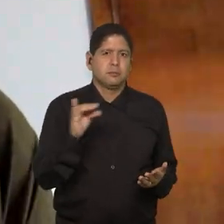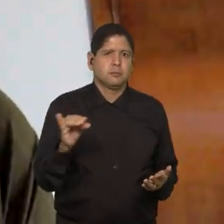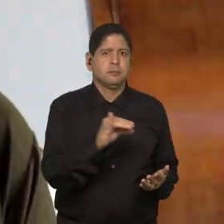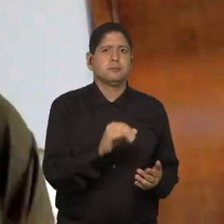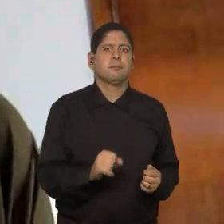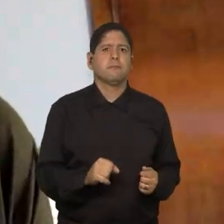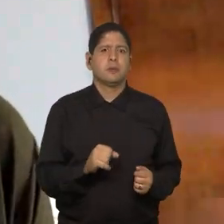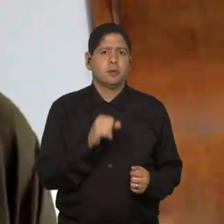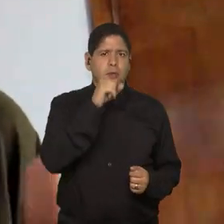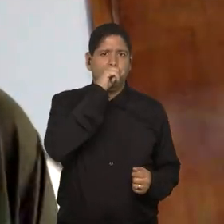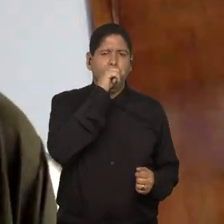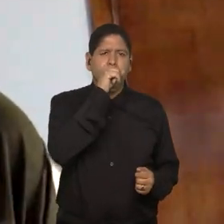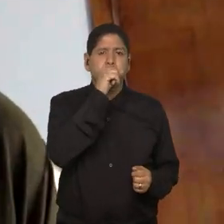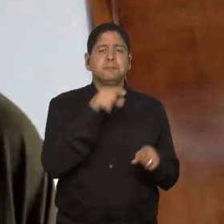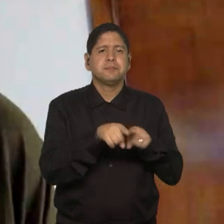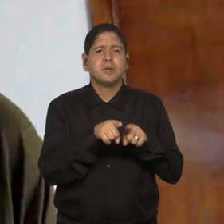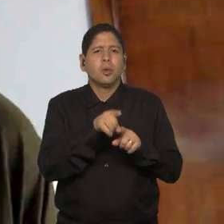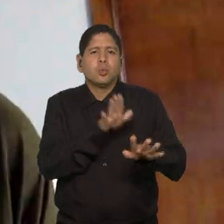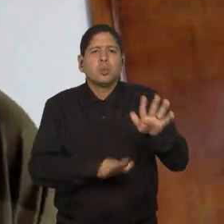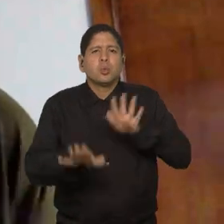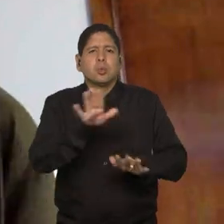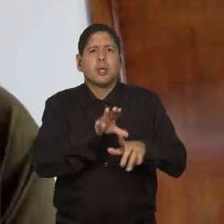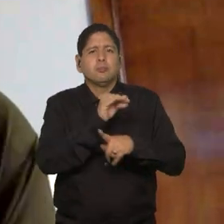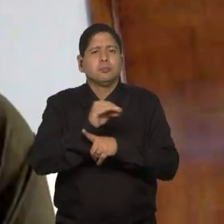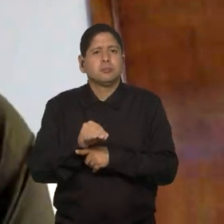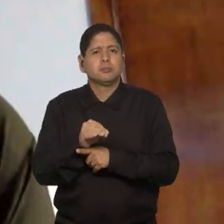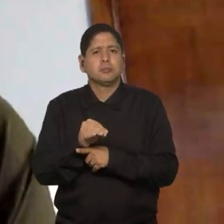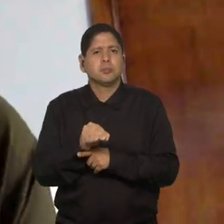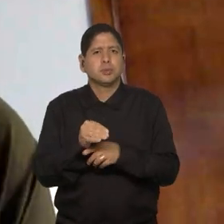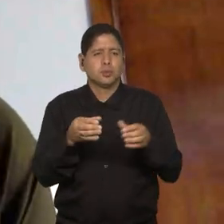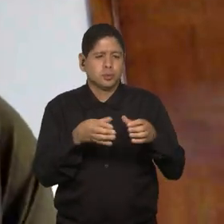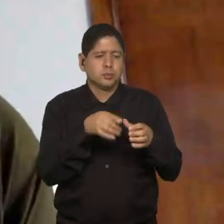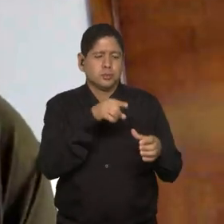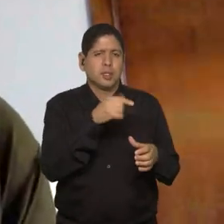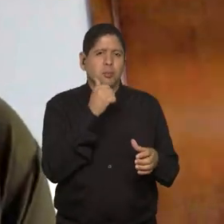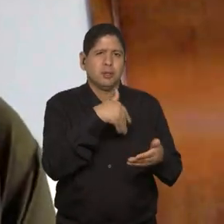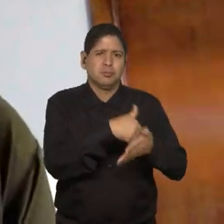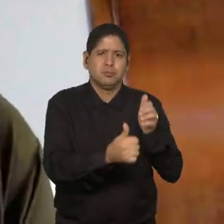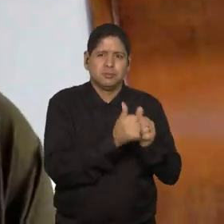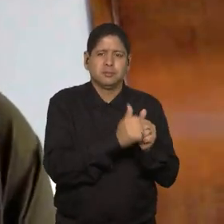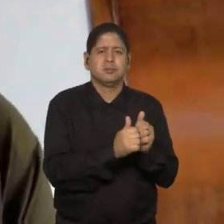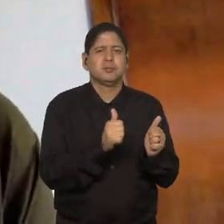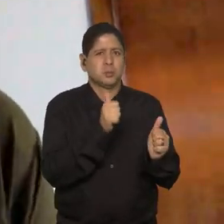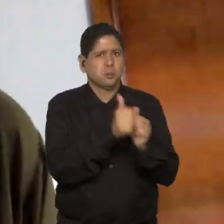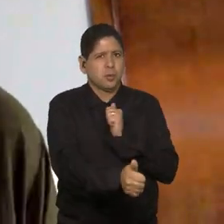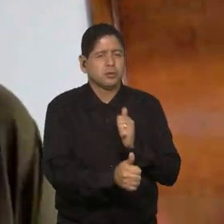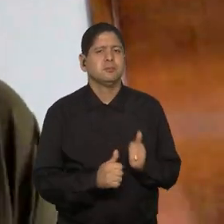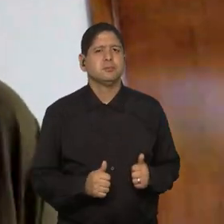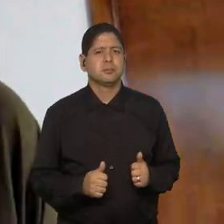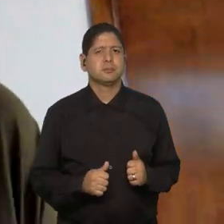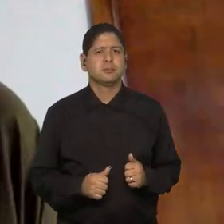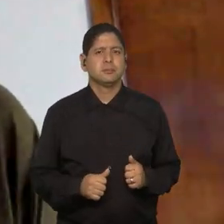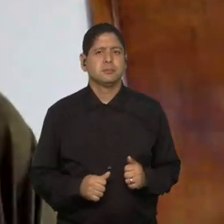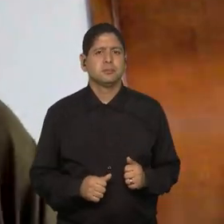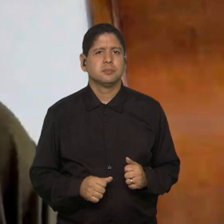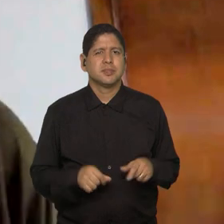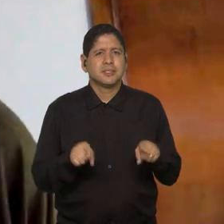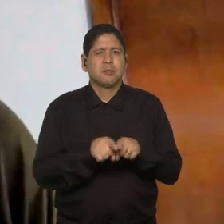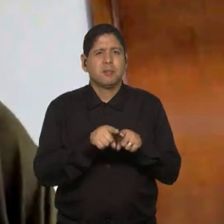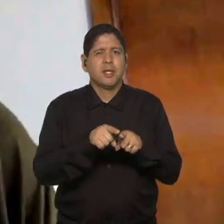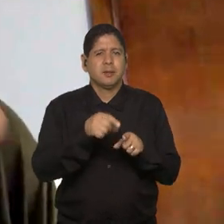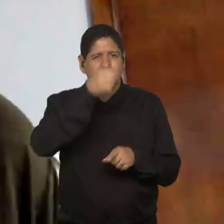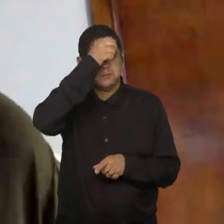esse cuidado com a modalidade feminina do futebol. E nos